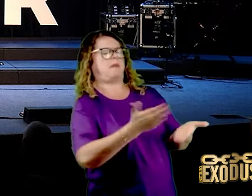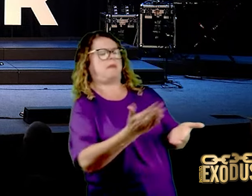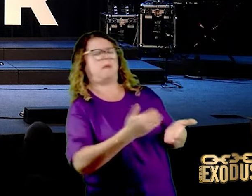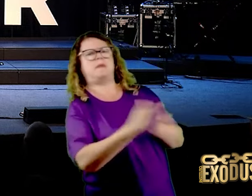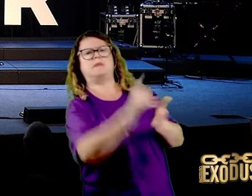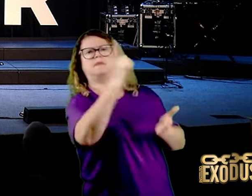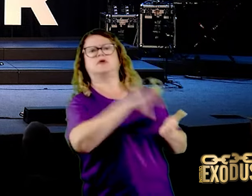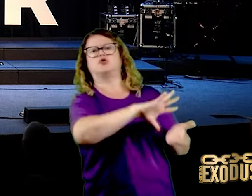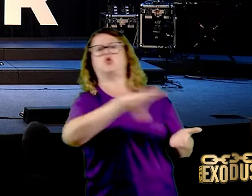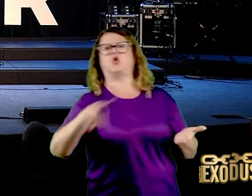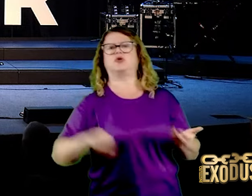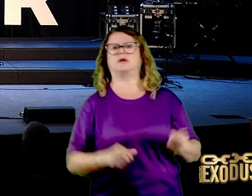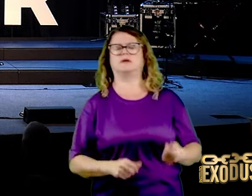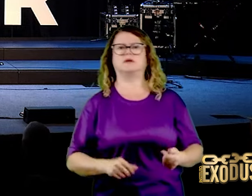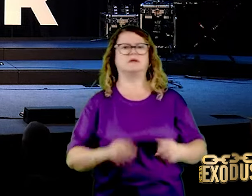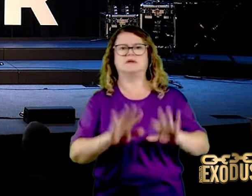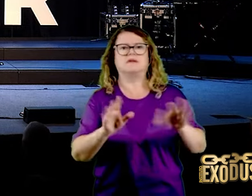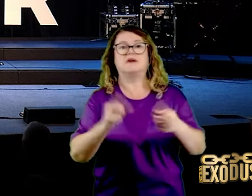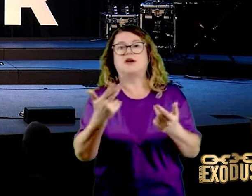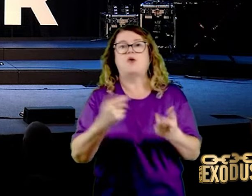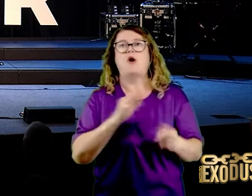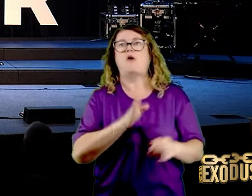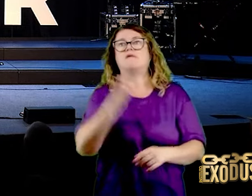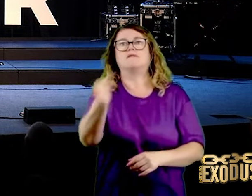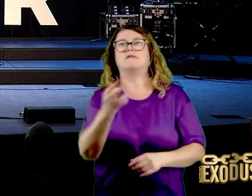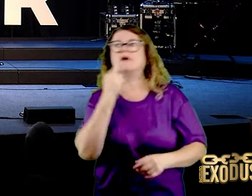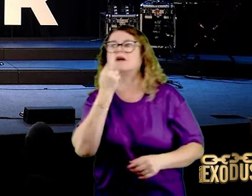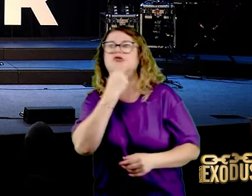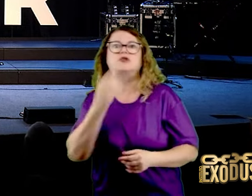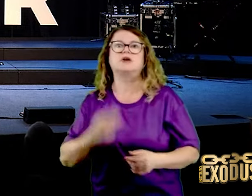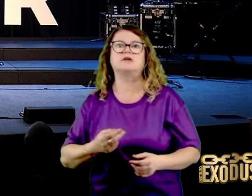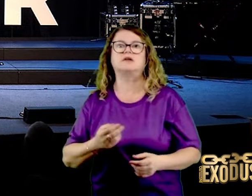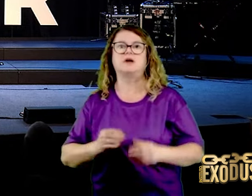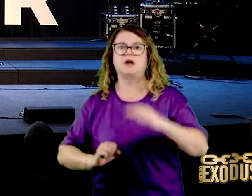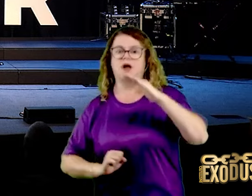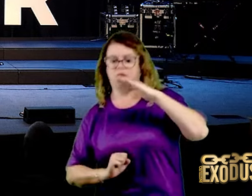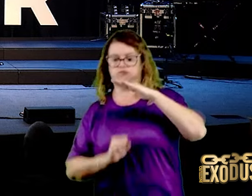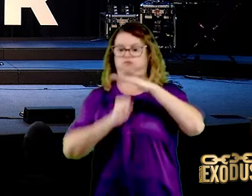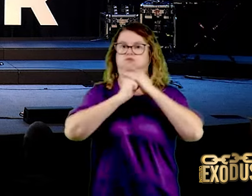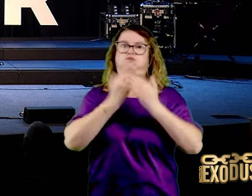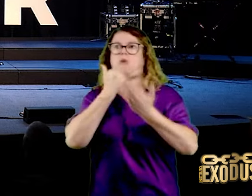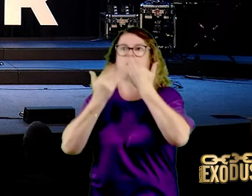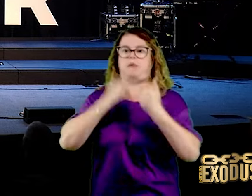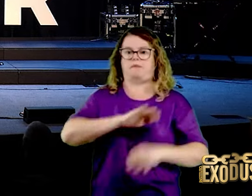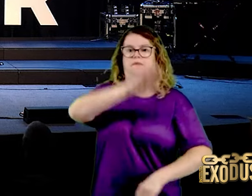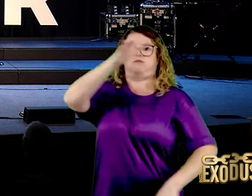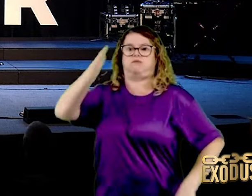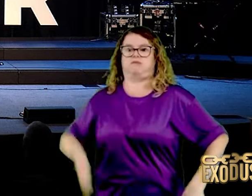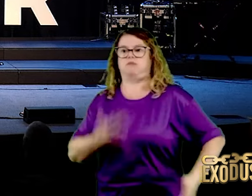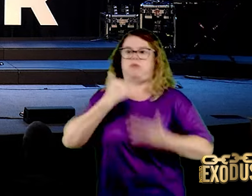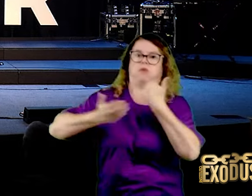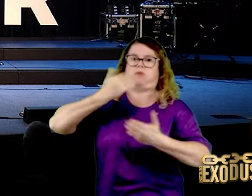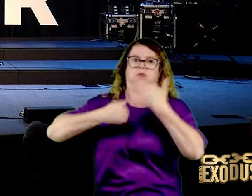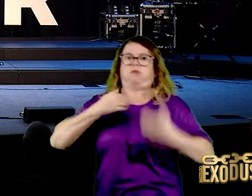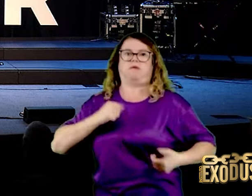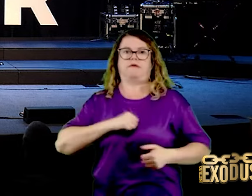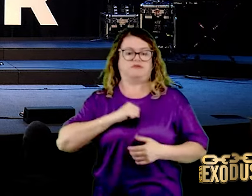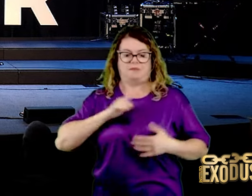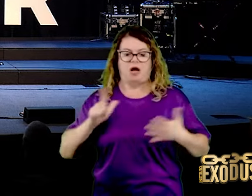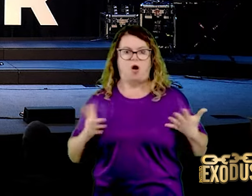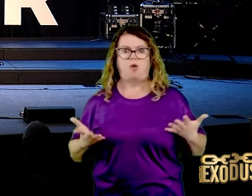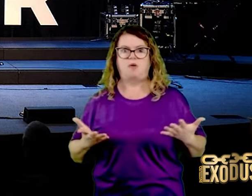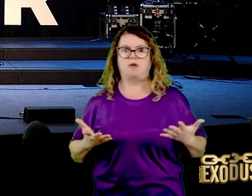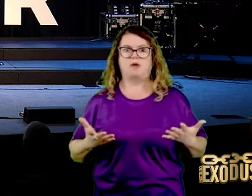numa sanduícheira, vou me entupir de sanduíche, vou numa frutaria, vou me entupir de fruto. Não, você vai morrer de congestão. É um pouco